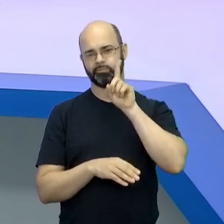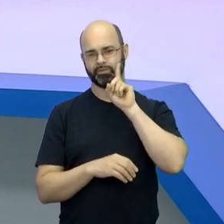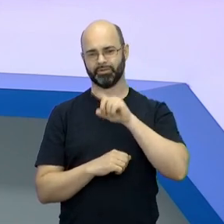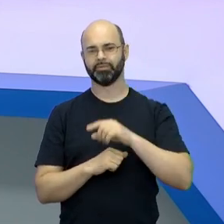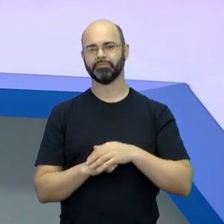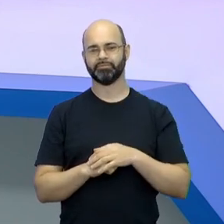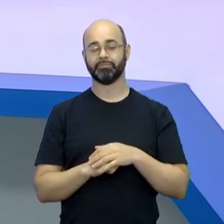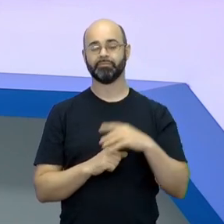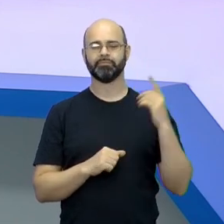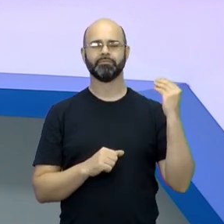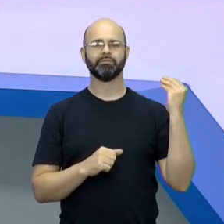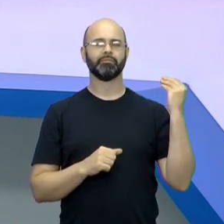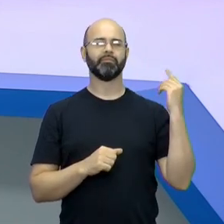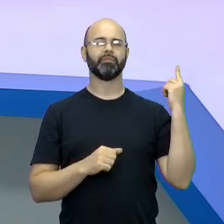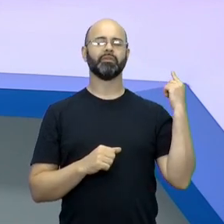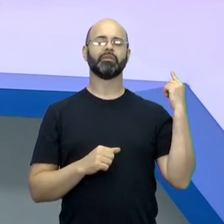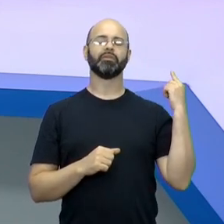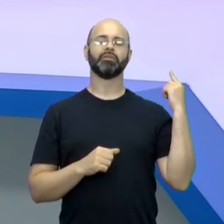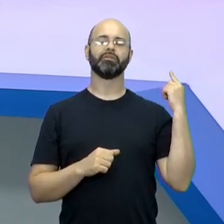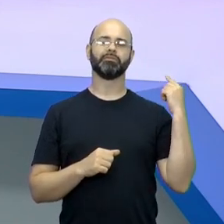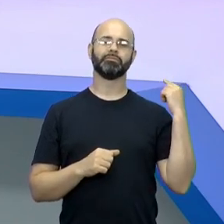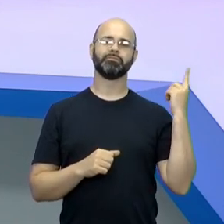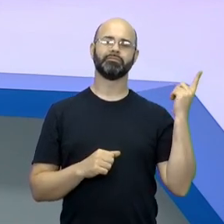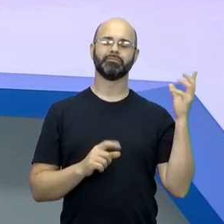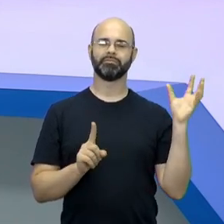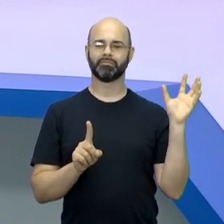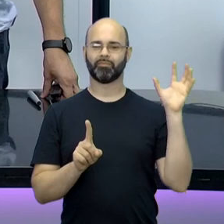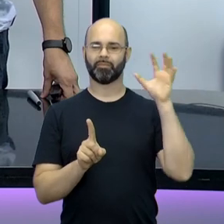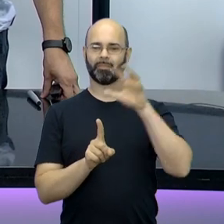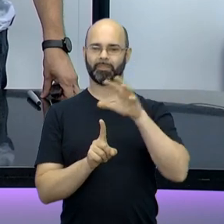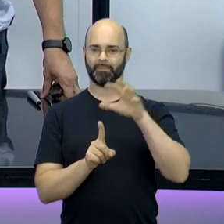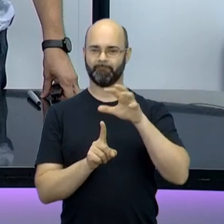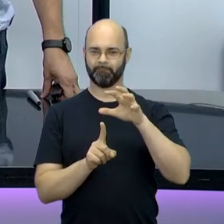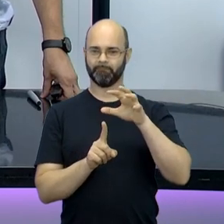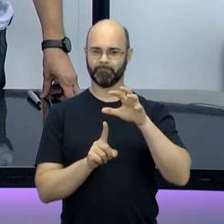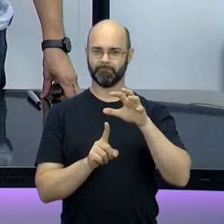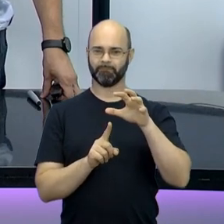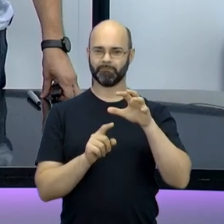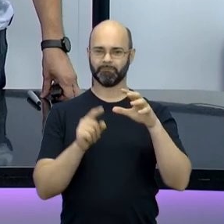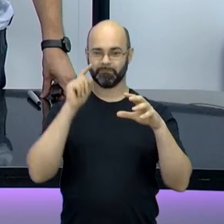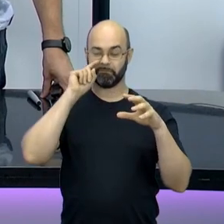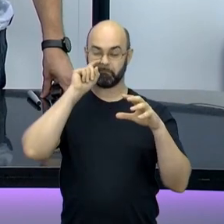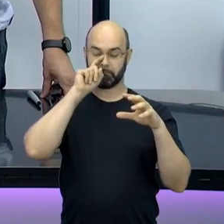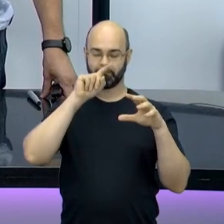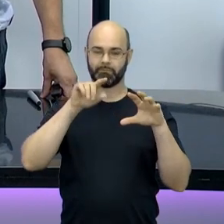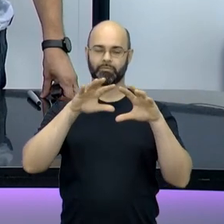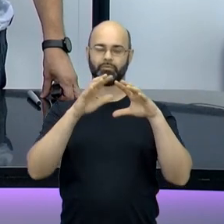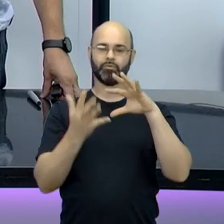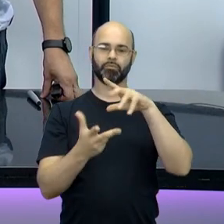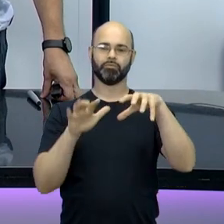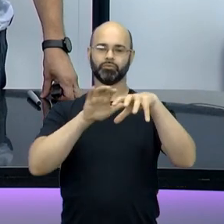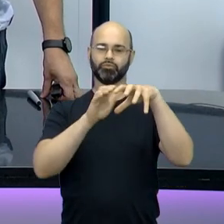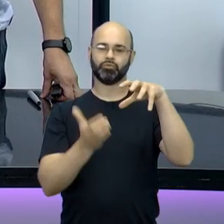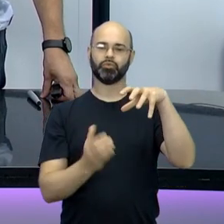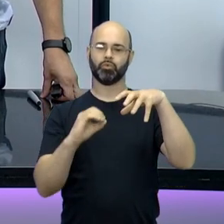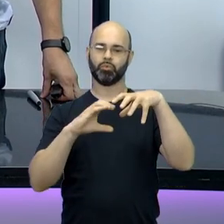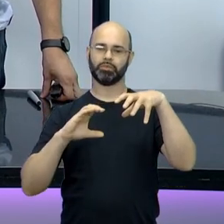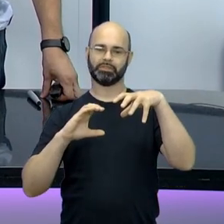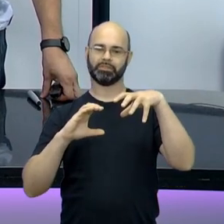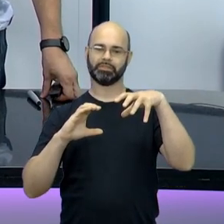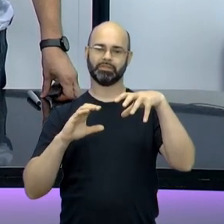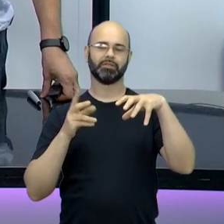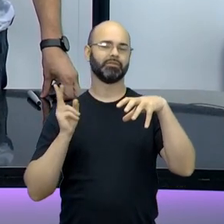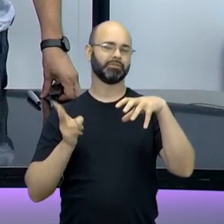instrumento de influência ocidental, assim, tremendo. Então a gente sabe disso, que